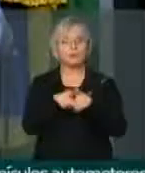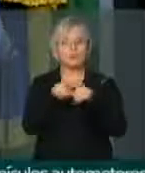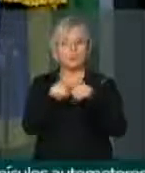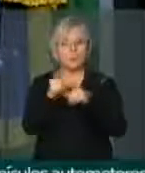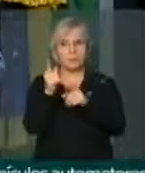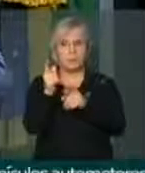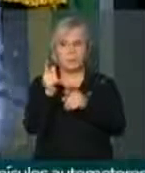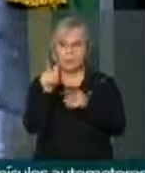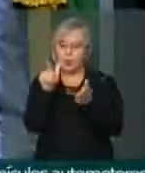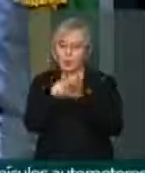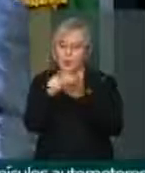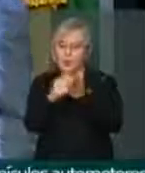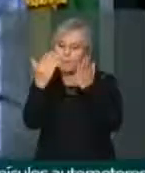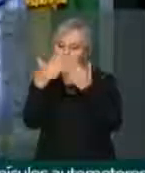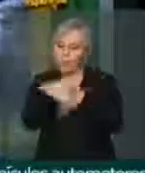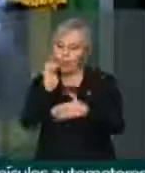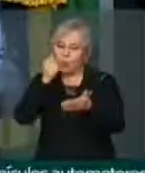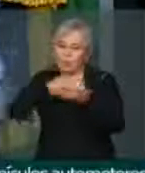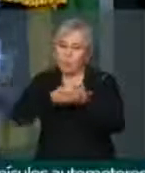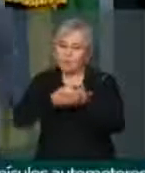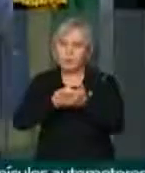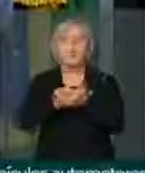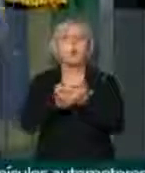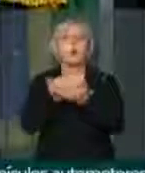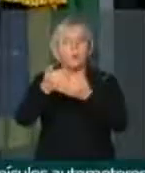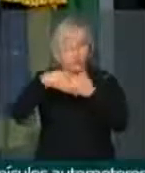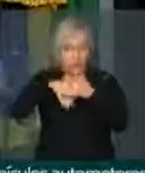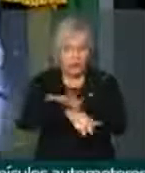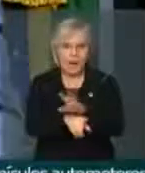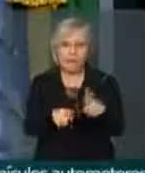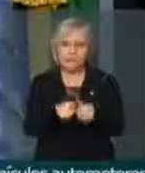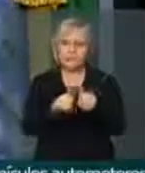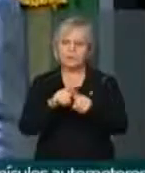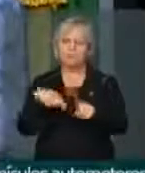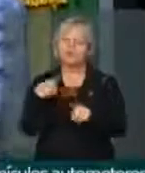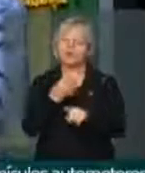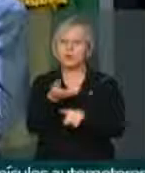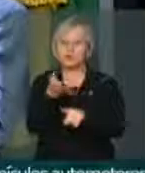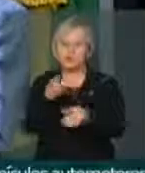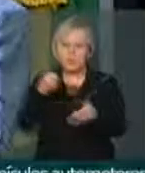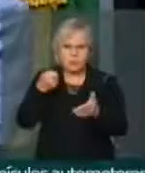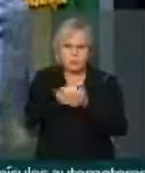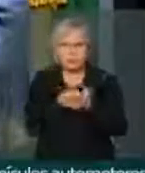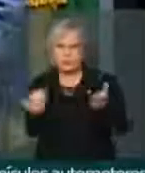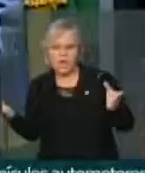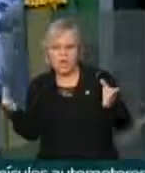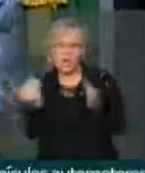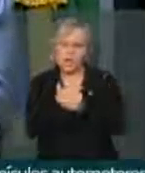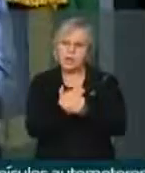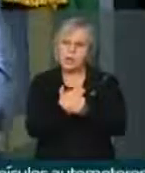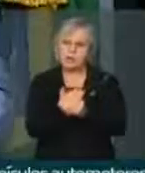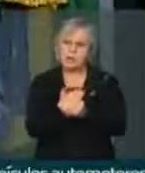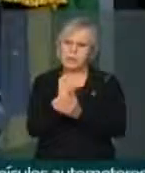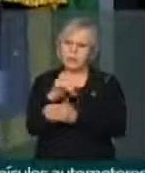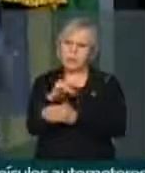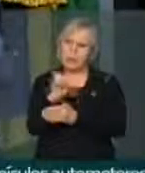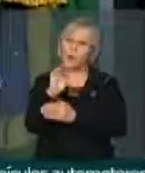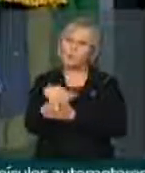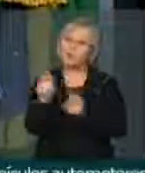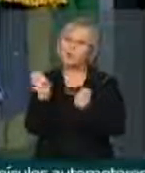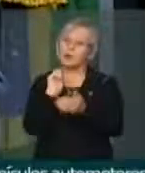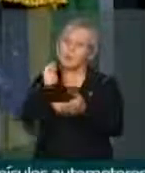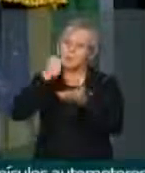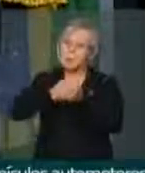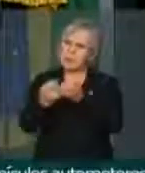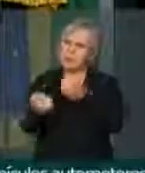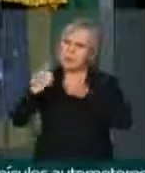iniciar uma campanha no sentido de que sejam punidos os autores desta molecagem para com